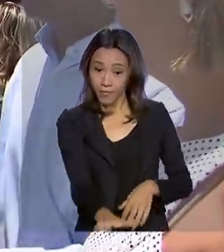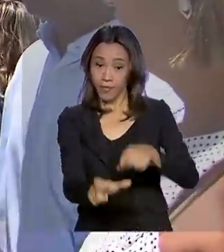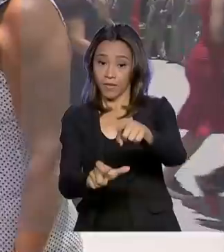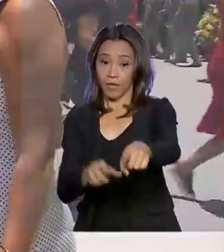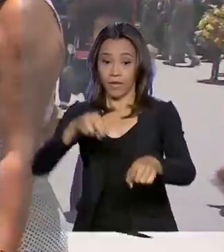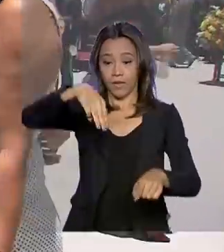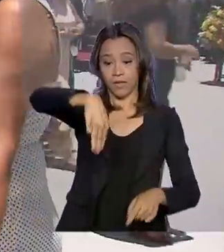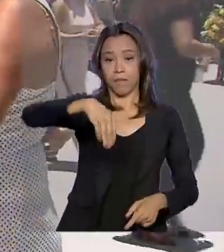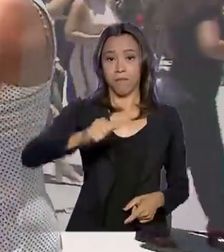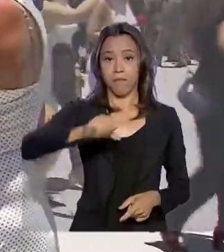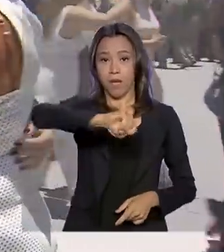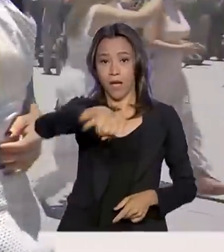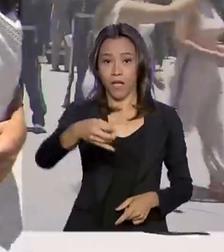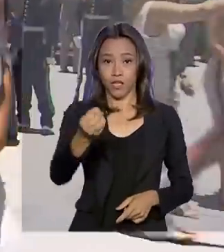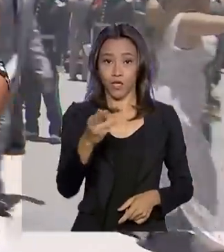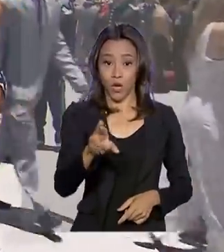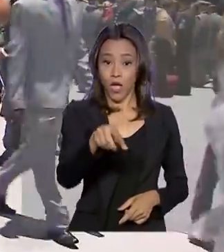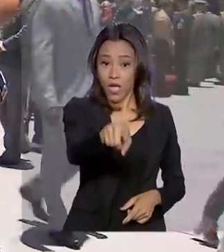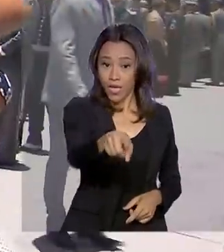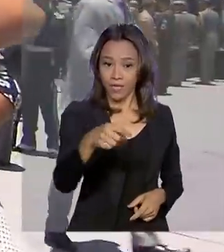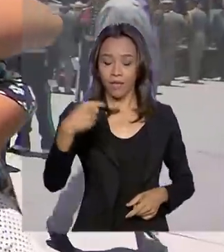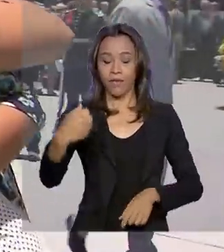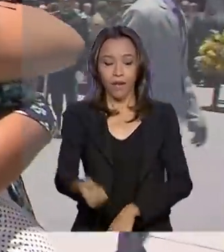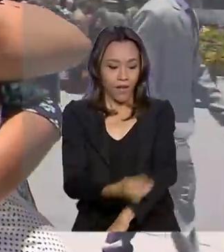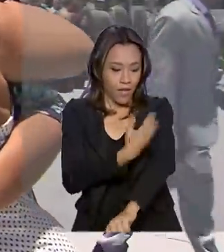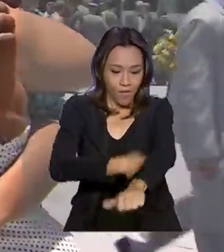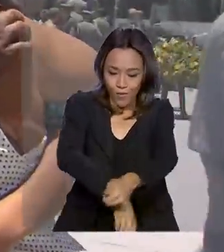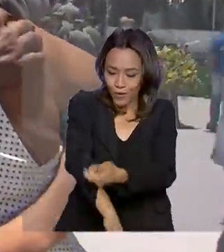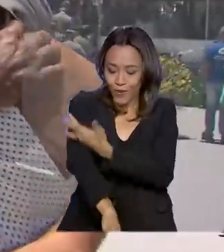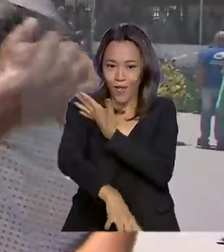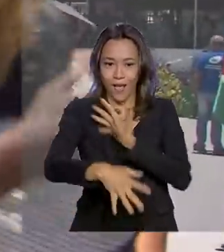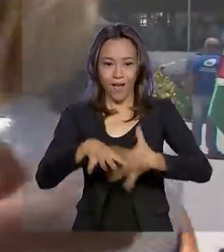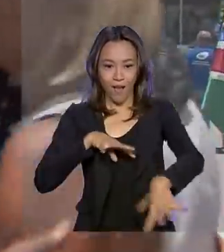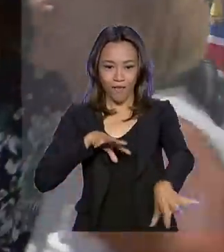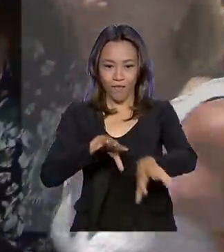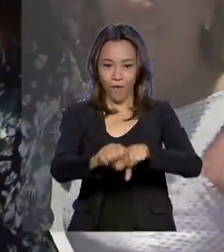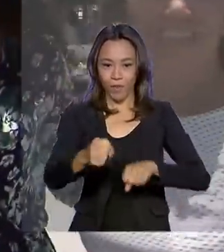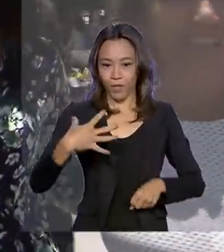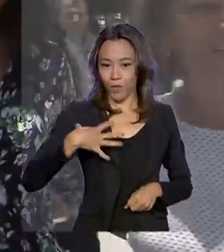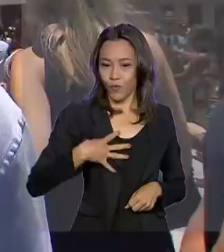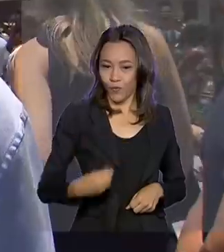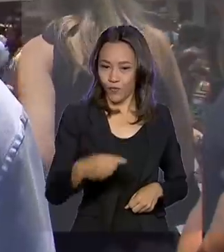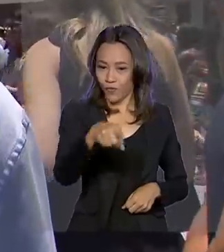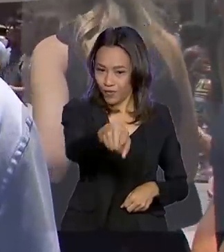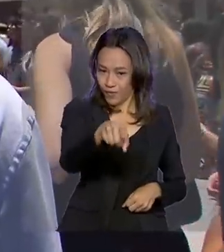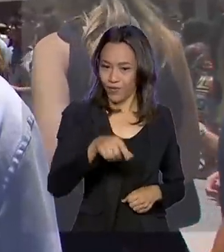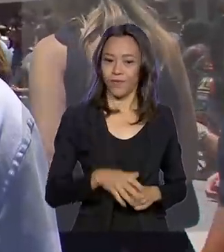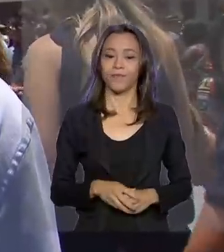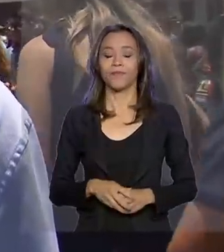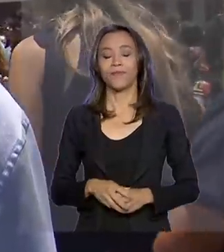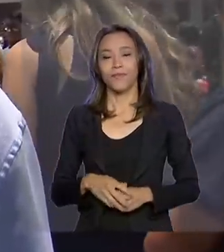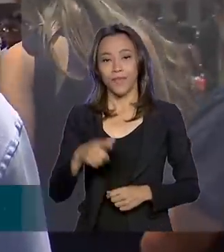Brasileira, este militar estava emocionado com a formatura do filho mais velho. O